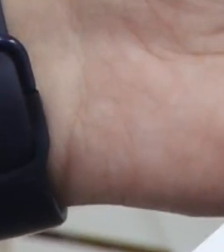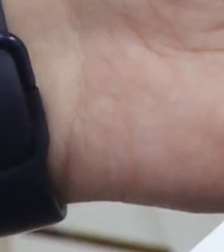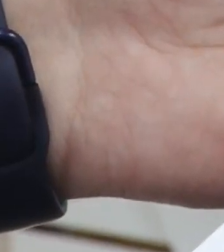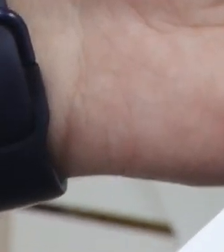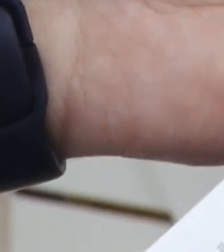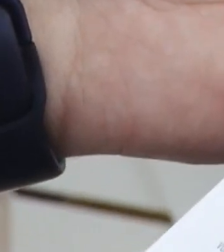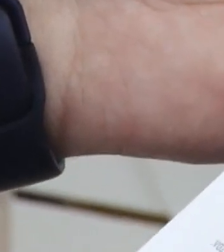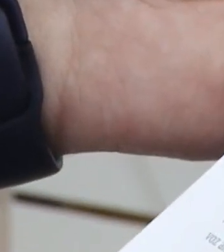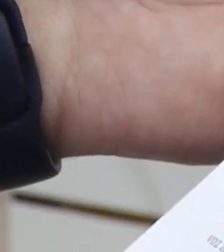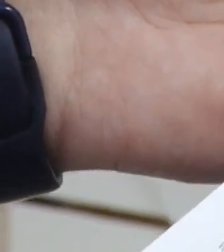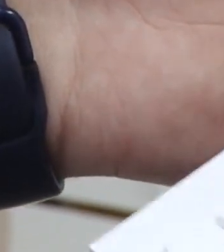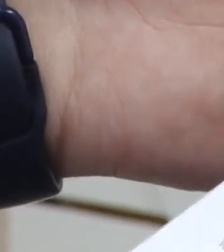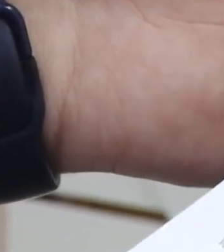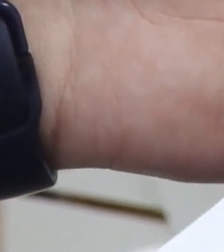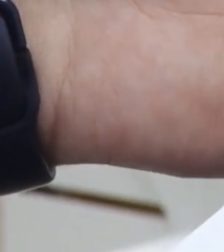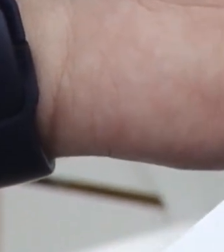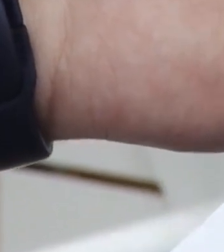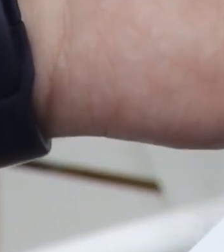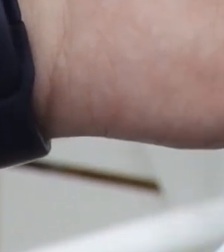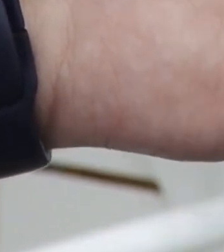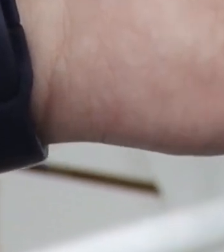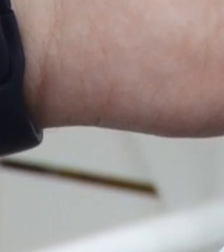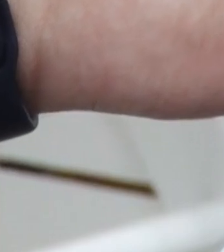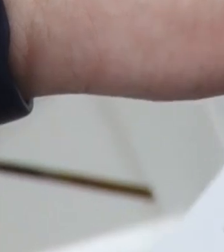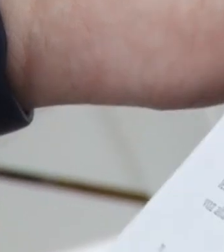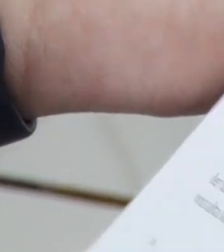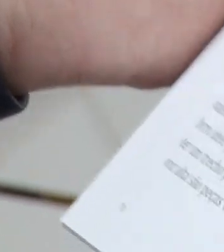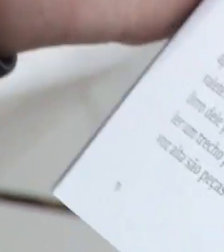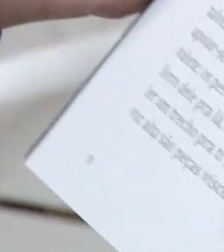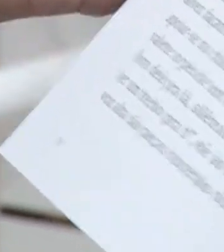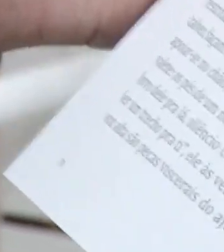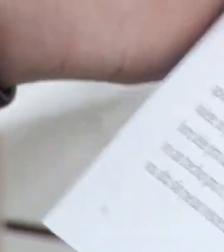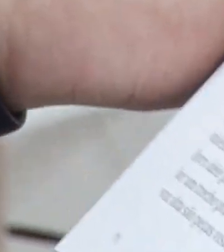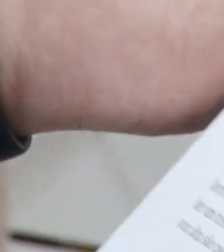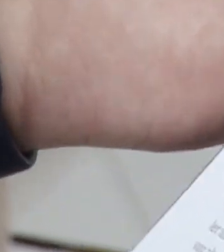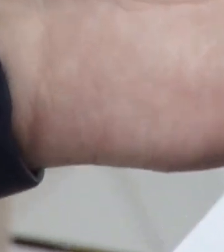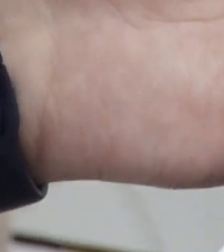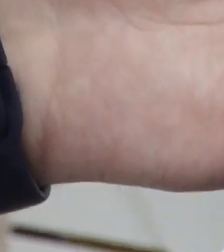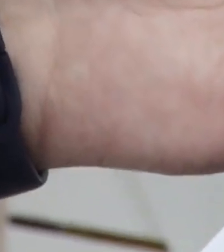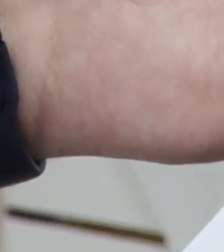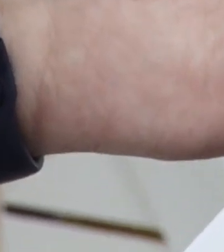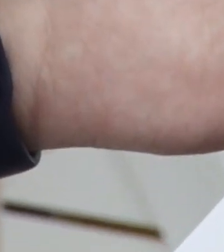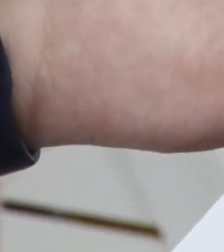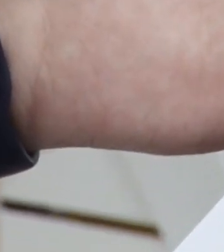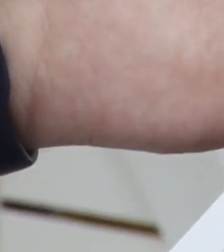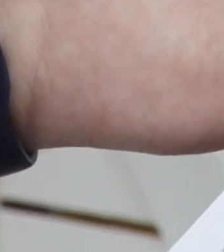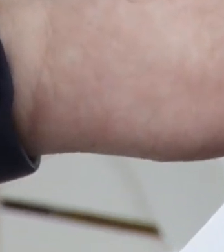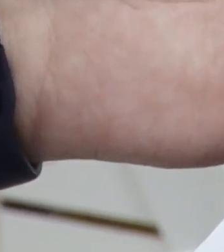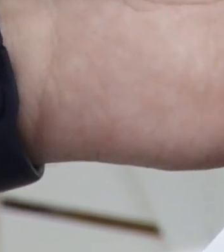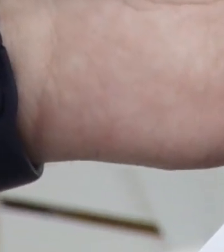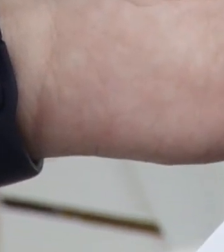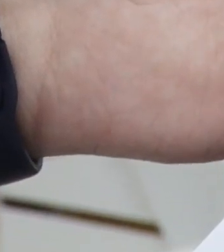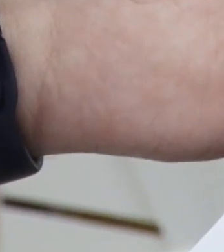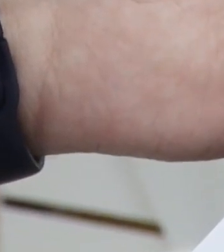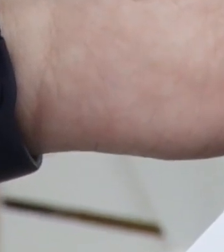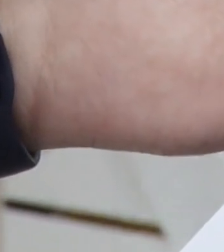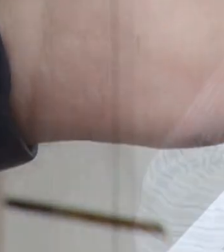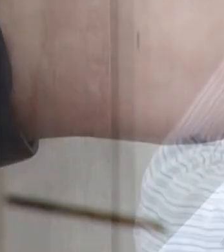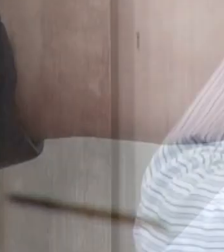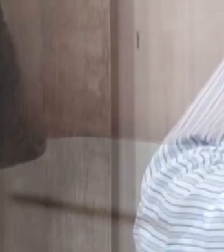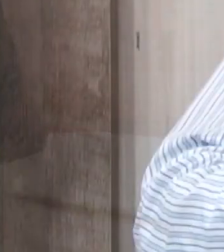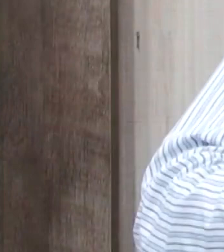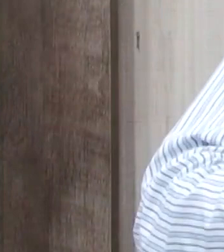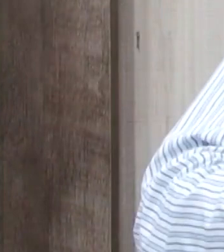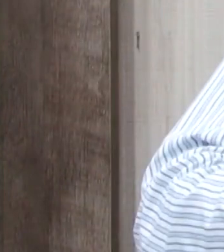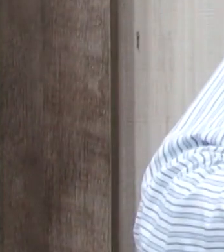em que o Marcos Mantovani, conhecidíssimo escritor, se vale aqui já de uma epígrafe. de Alice